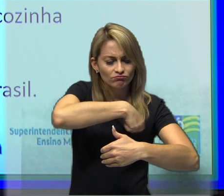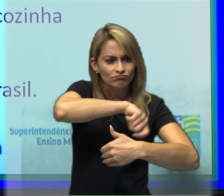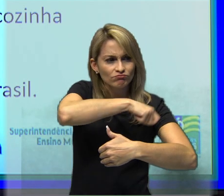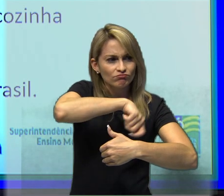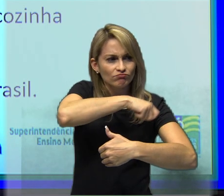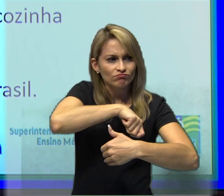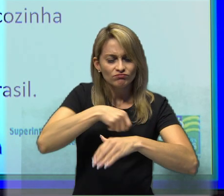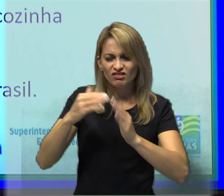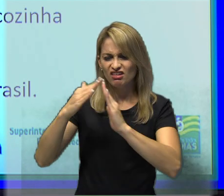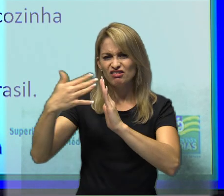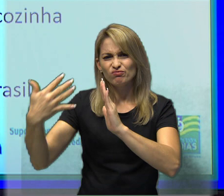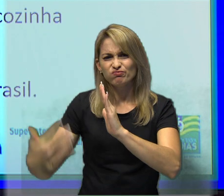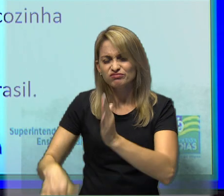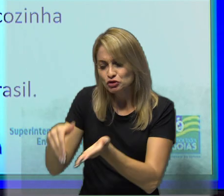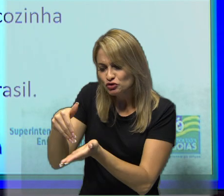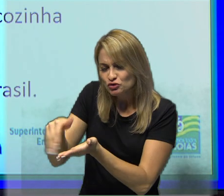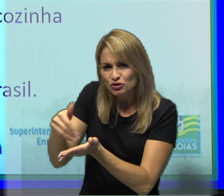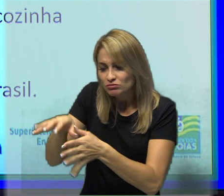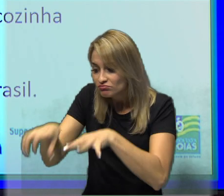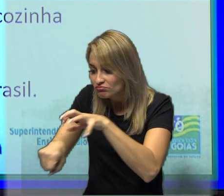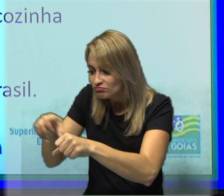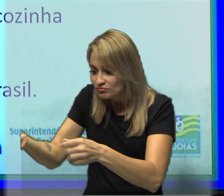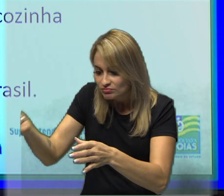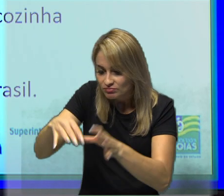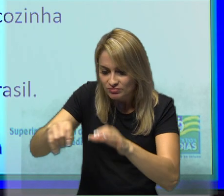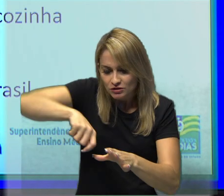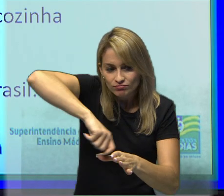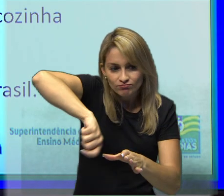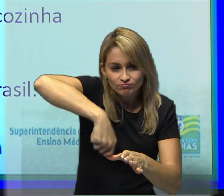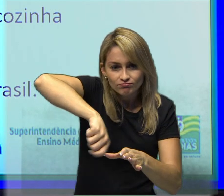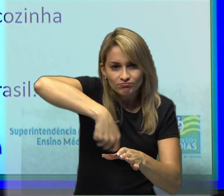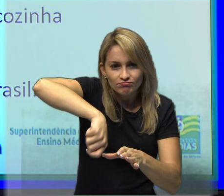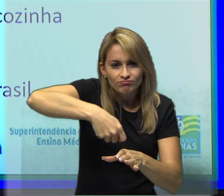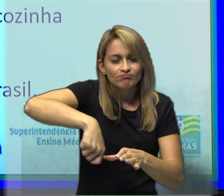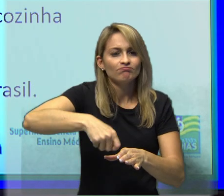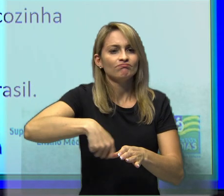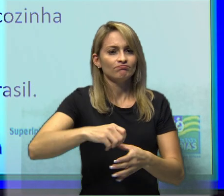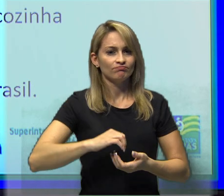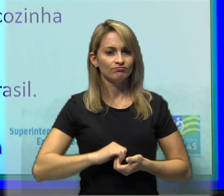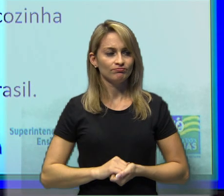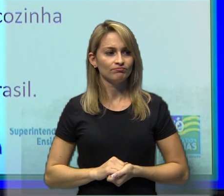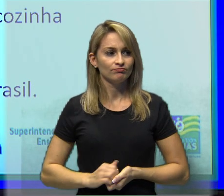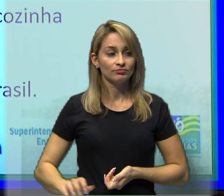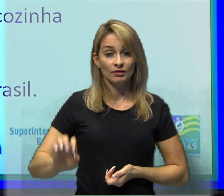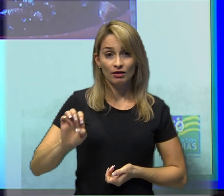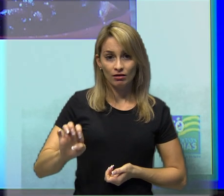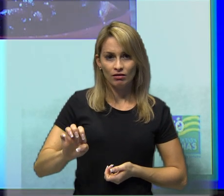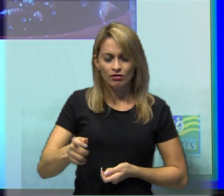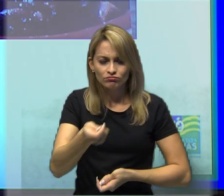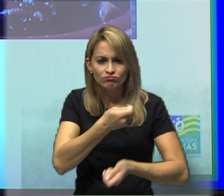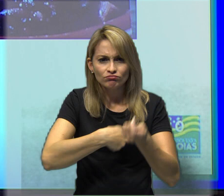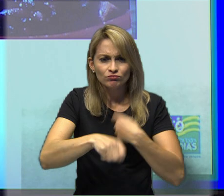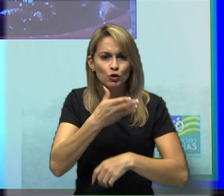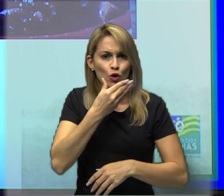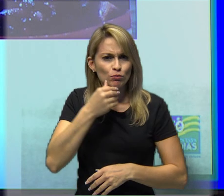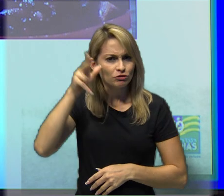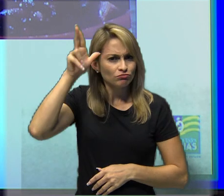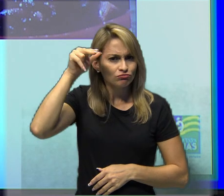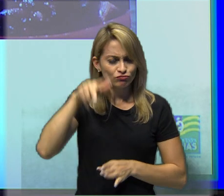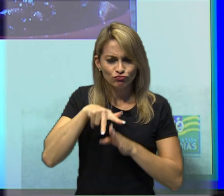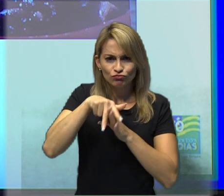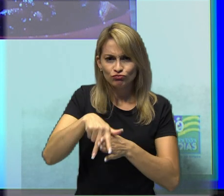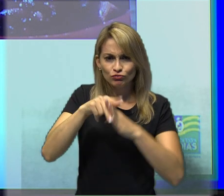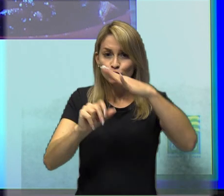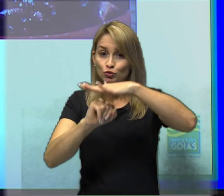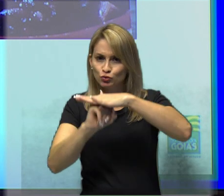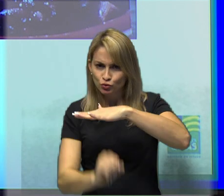E letra E. Comercial, exercida pelos cavaleiros do sul e do Brasil. Então, a resposta certa